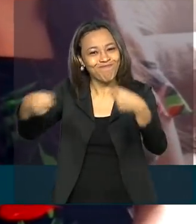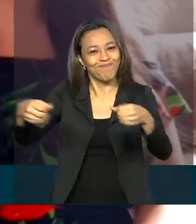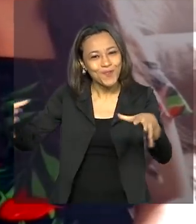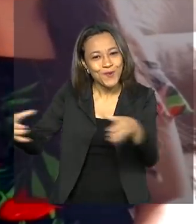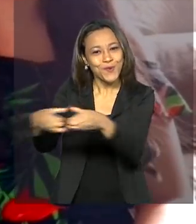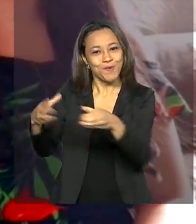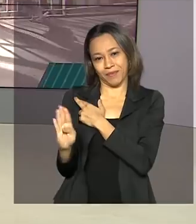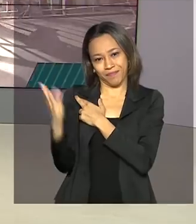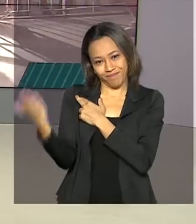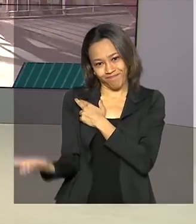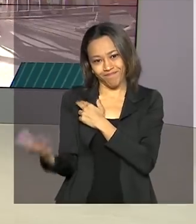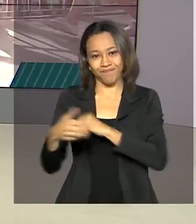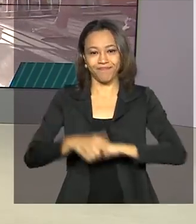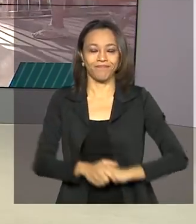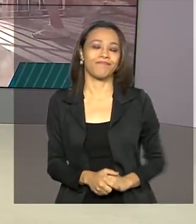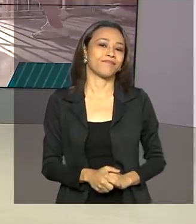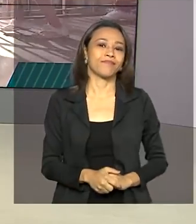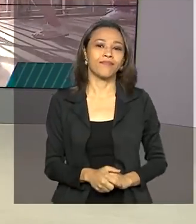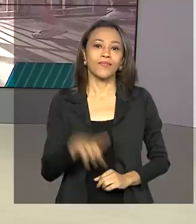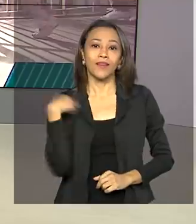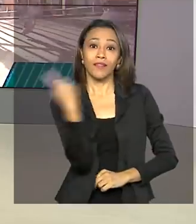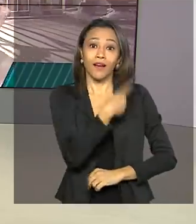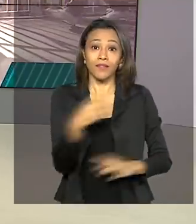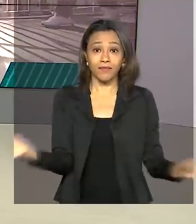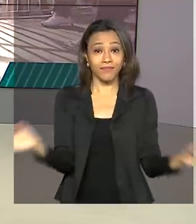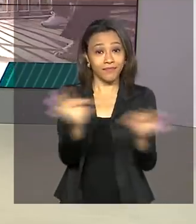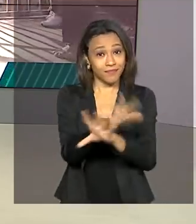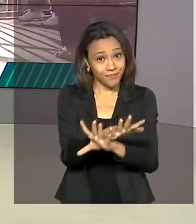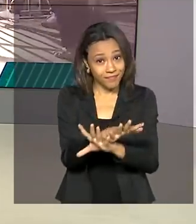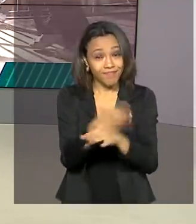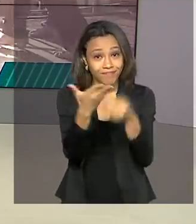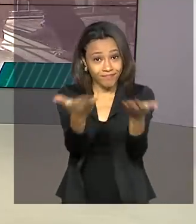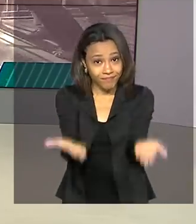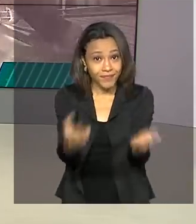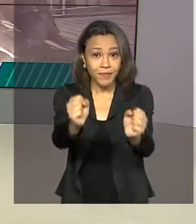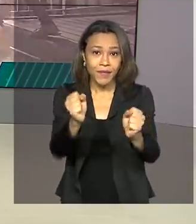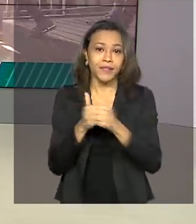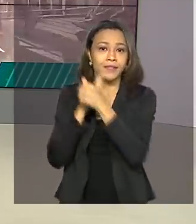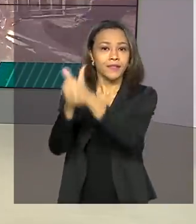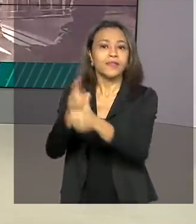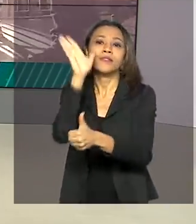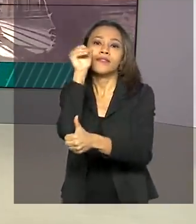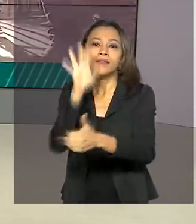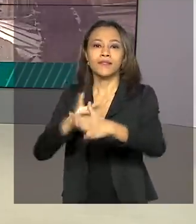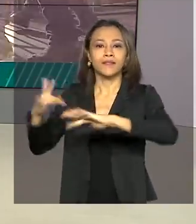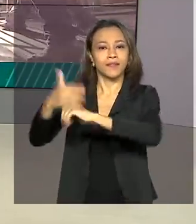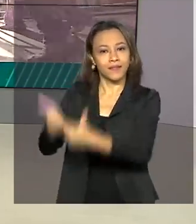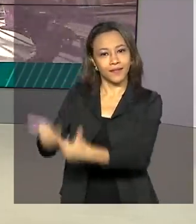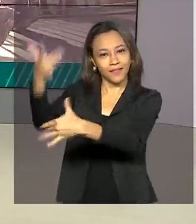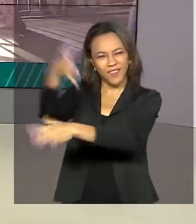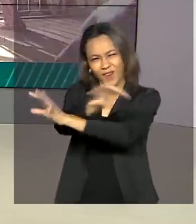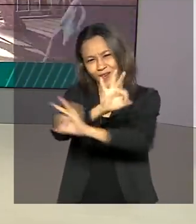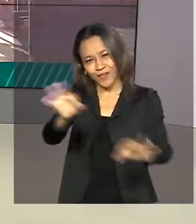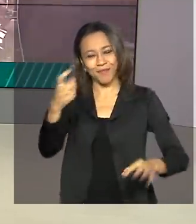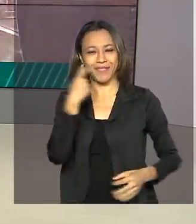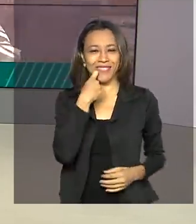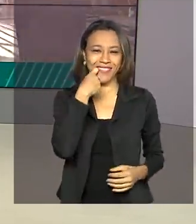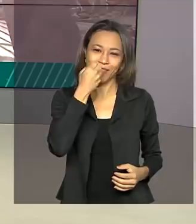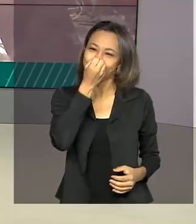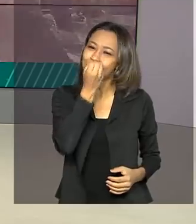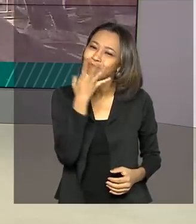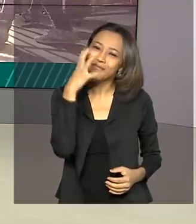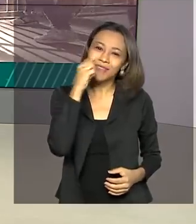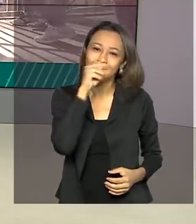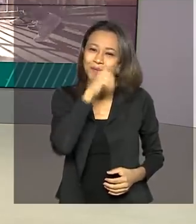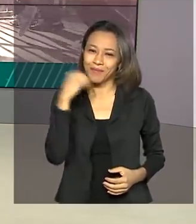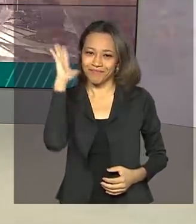Aérea Brasileira. O Brasil em Dia termina aqui. Você pode nos acompanhar também pelas redes sociais. Uma ótima sexta-feira e um bom fim de